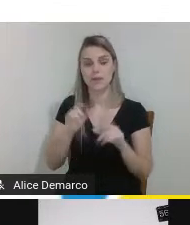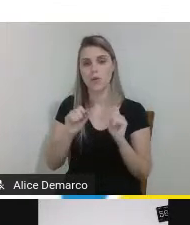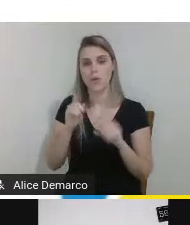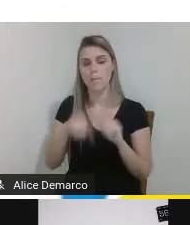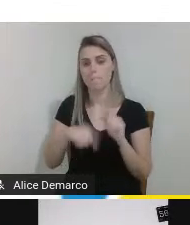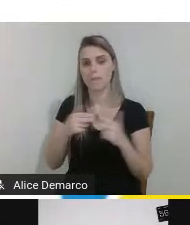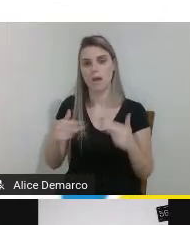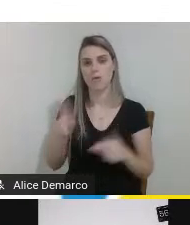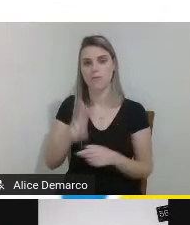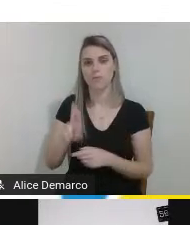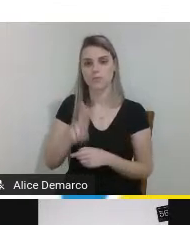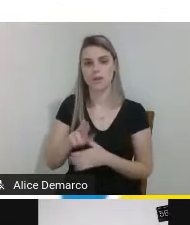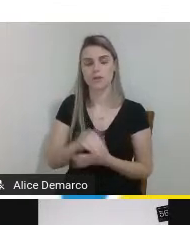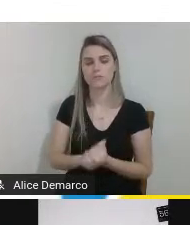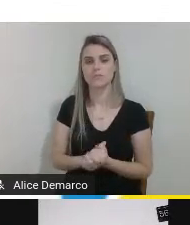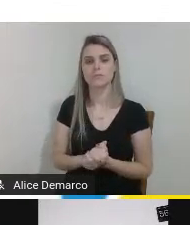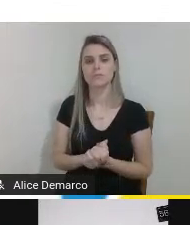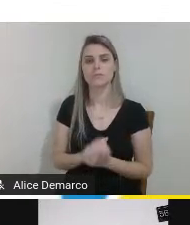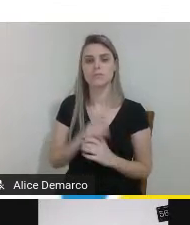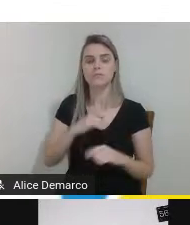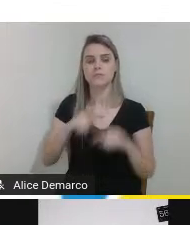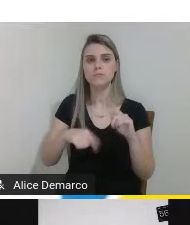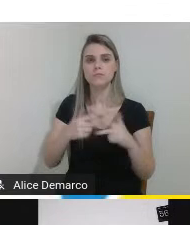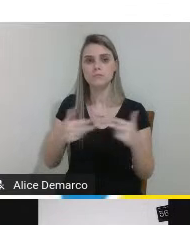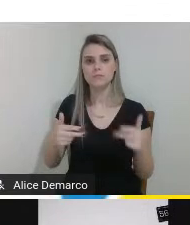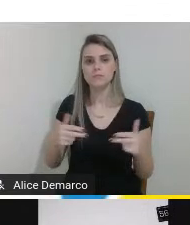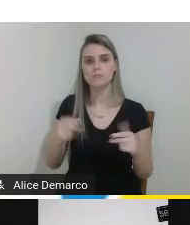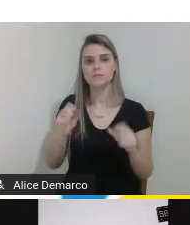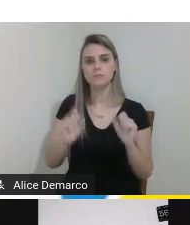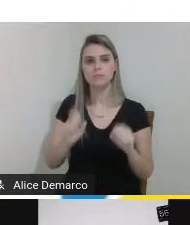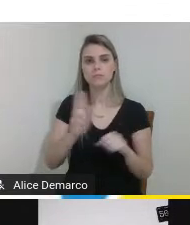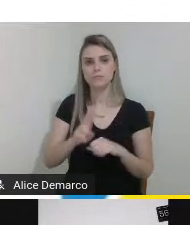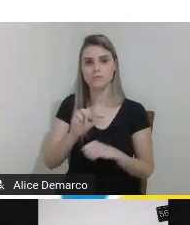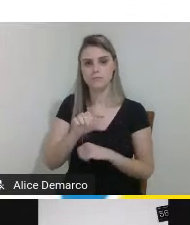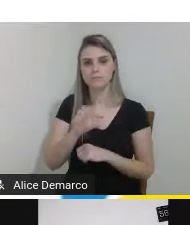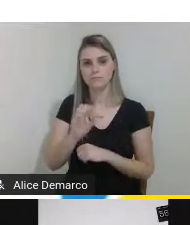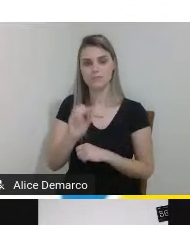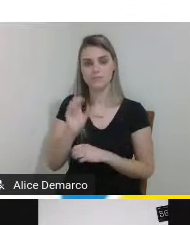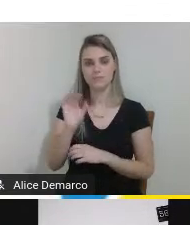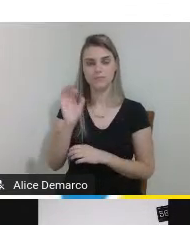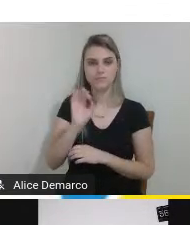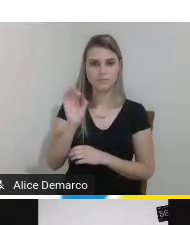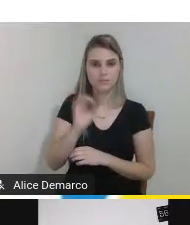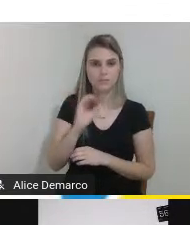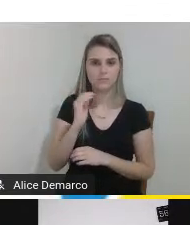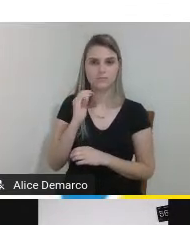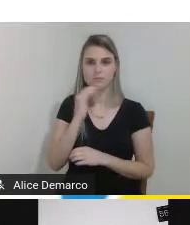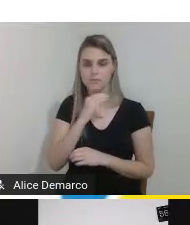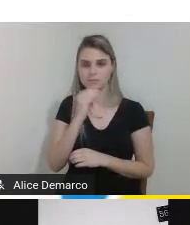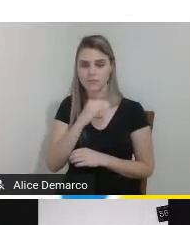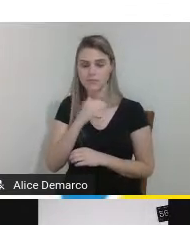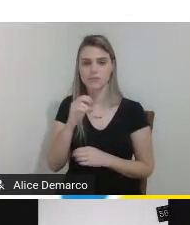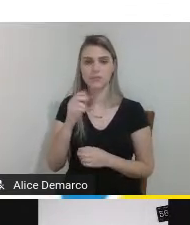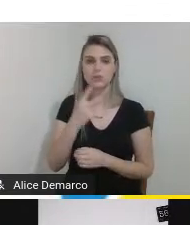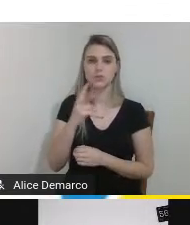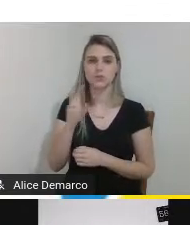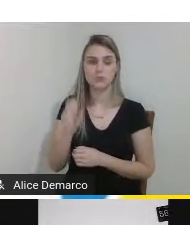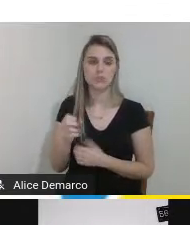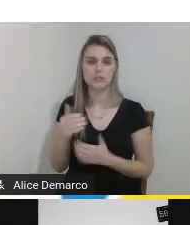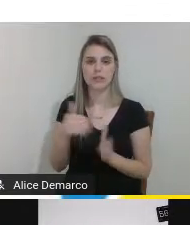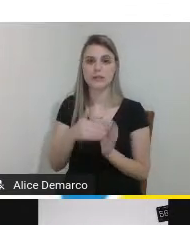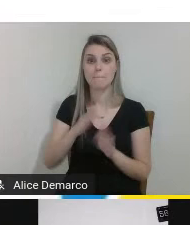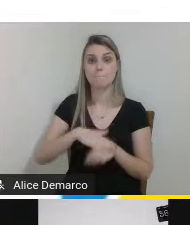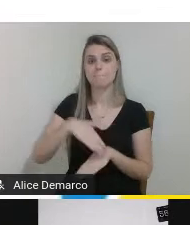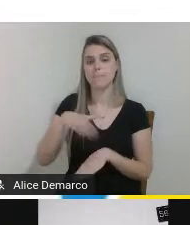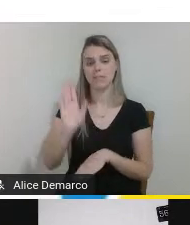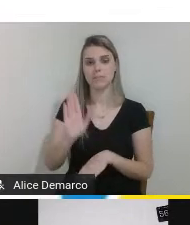tem materiais que podem ser usados a 200 graus tem materiais que podem ser usados a 250 até mais que